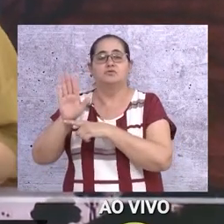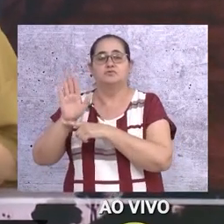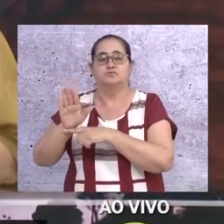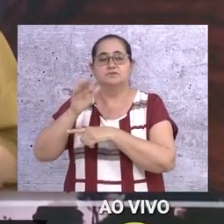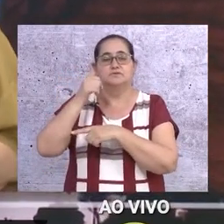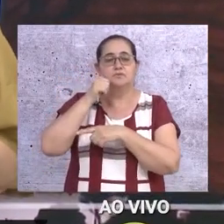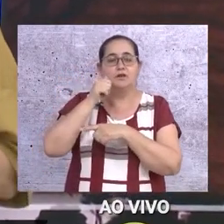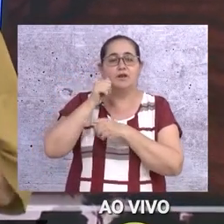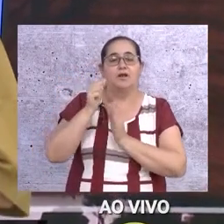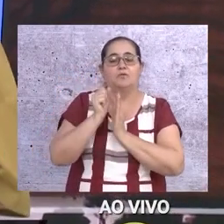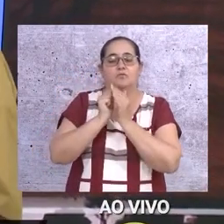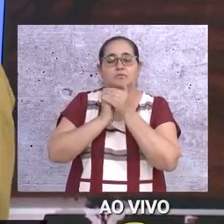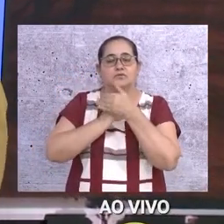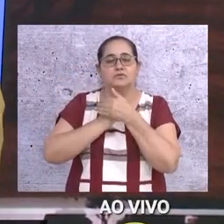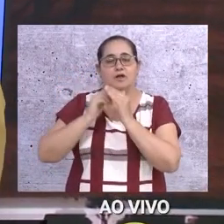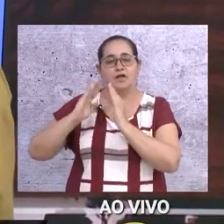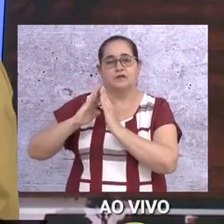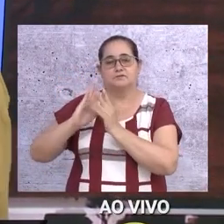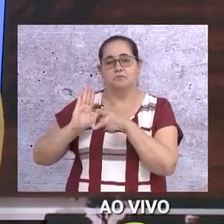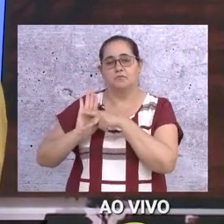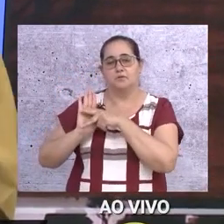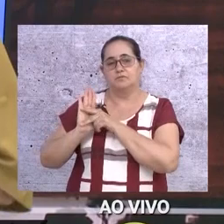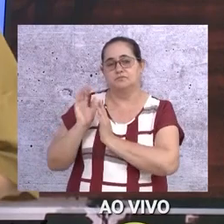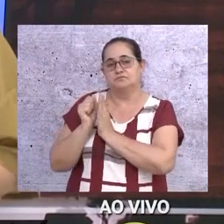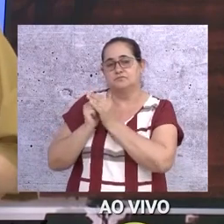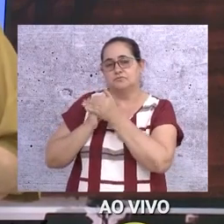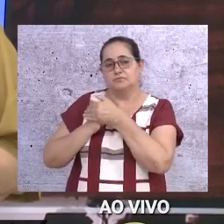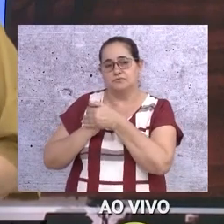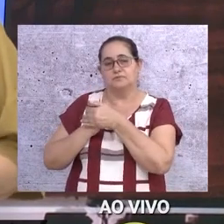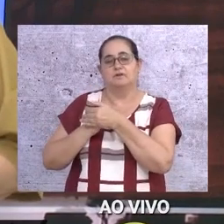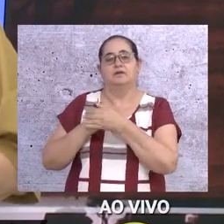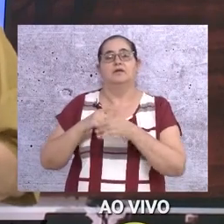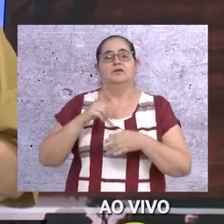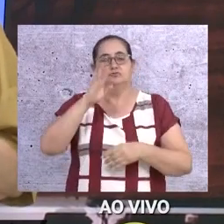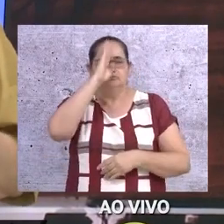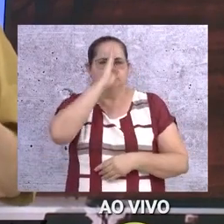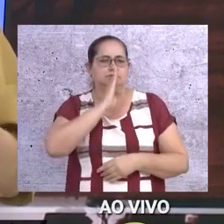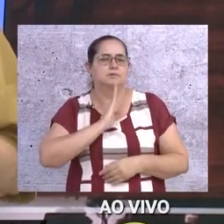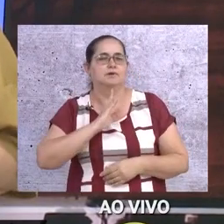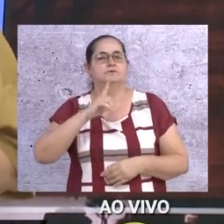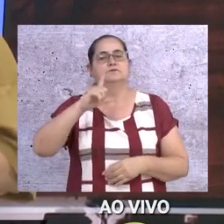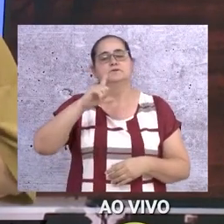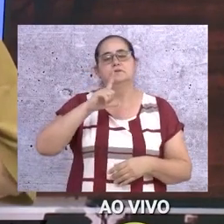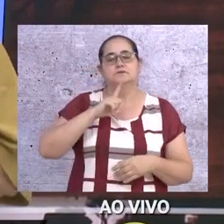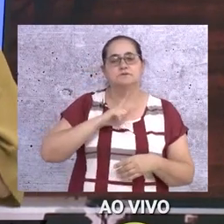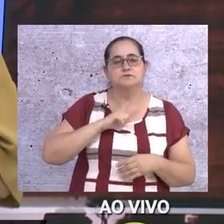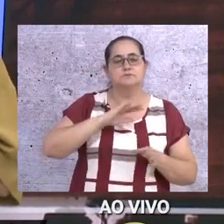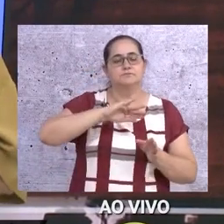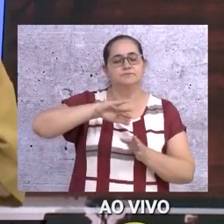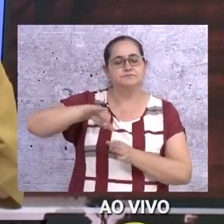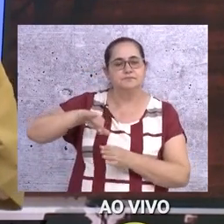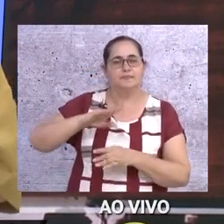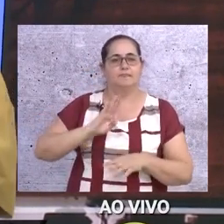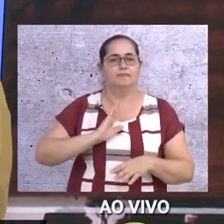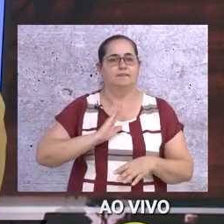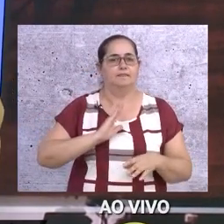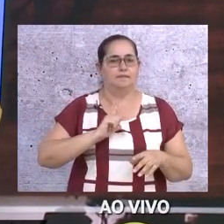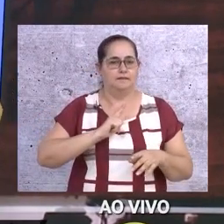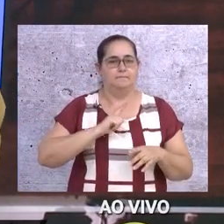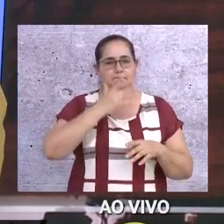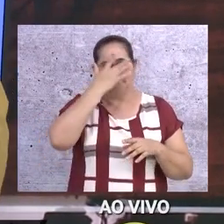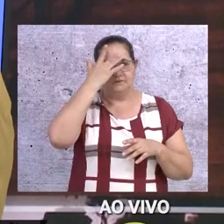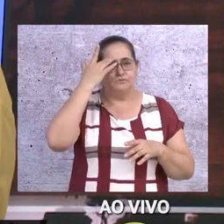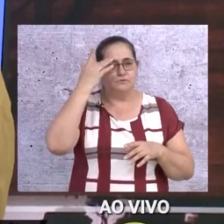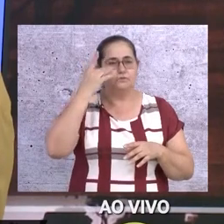atendimento psico, social, jurídico, gratuito. Nós temos o PCD, que é o